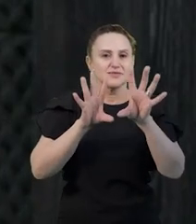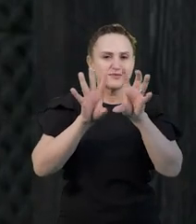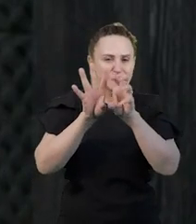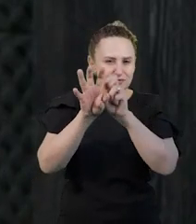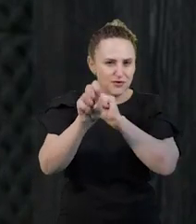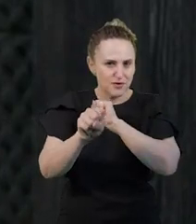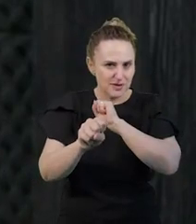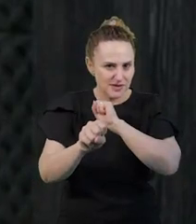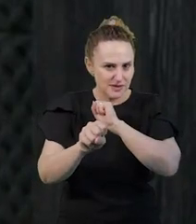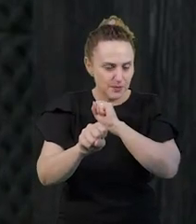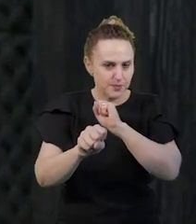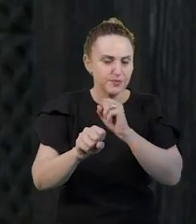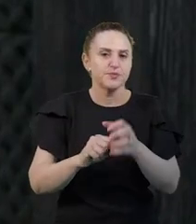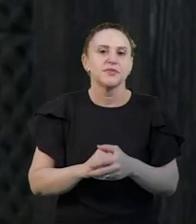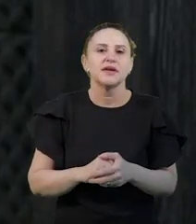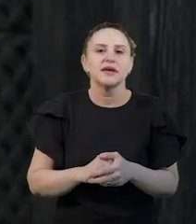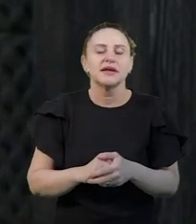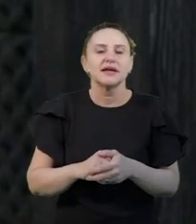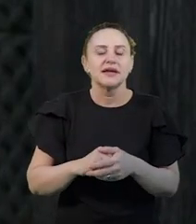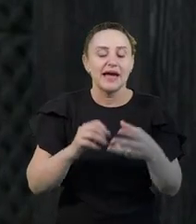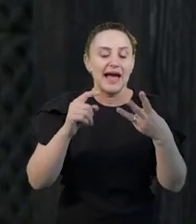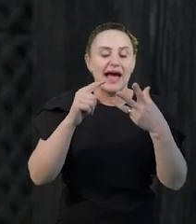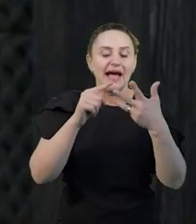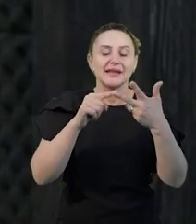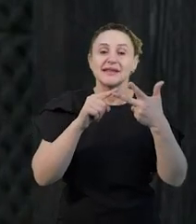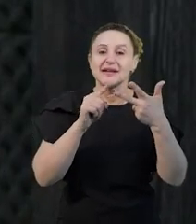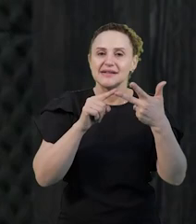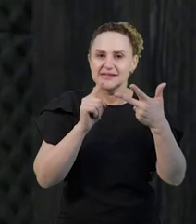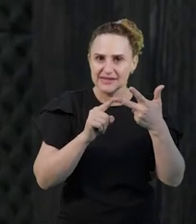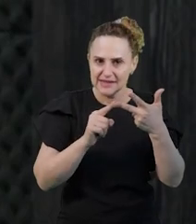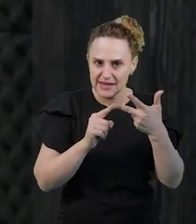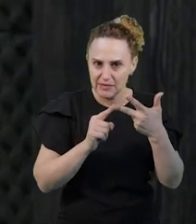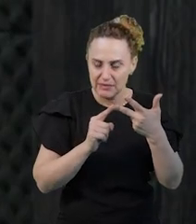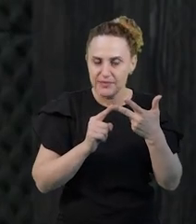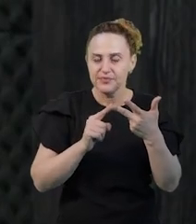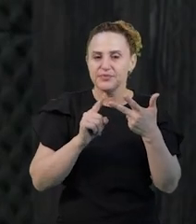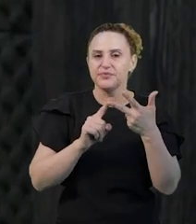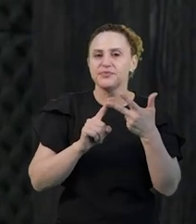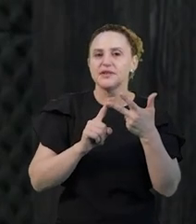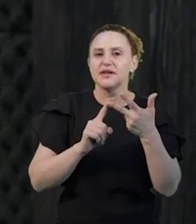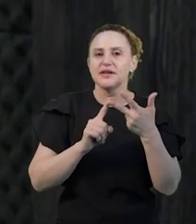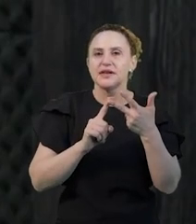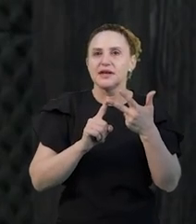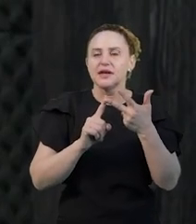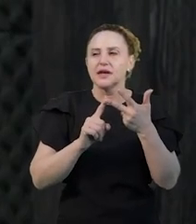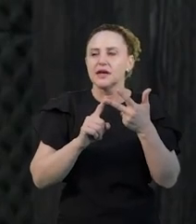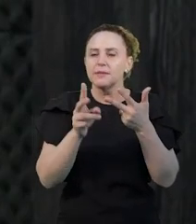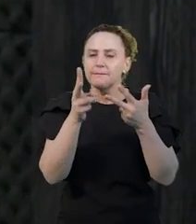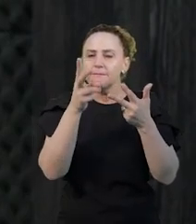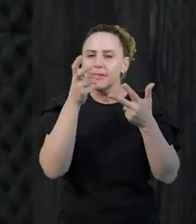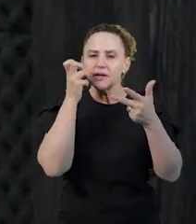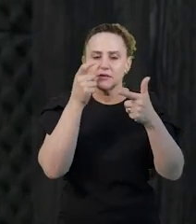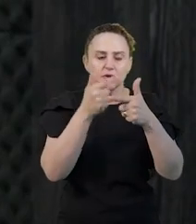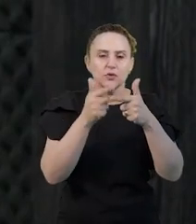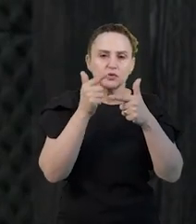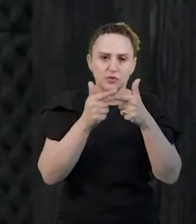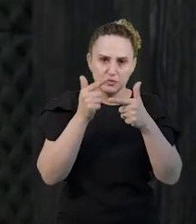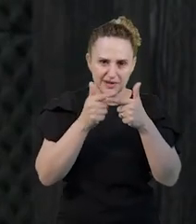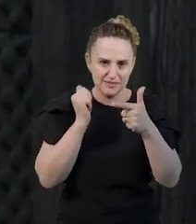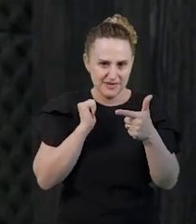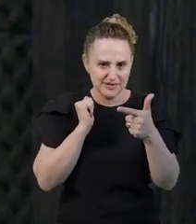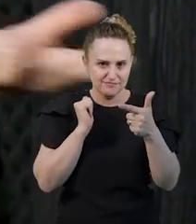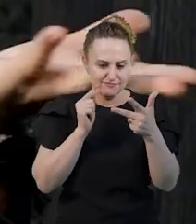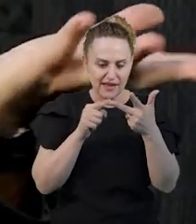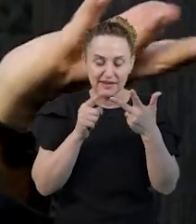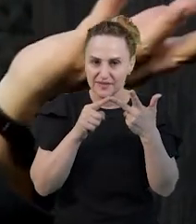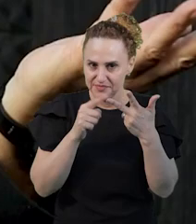para que, na terceira etapa, que chama-se levantamento do problema, ou dos problemas, ele possa ter